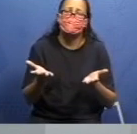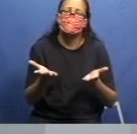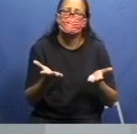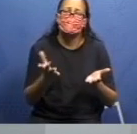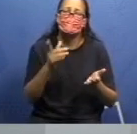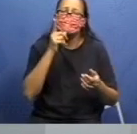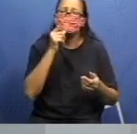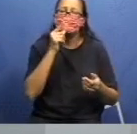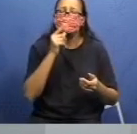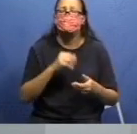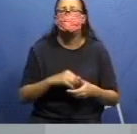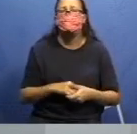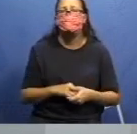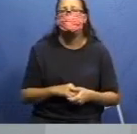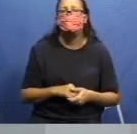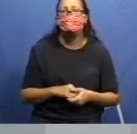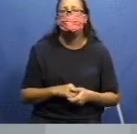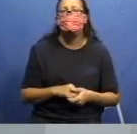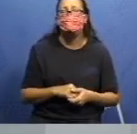cima da água.